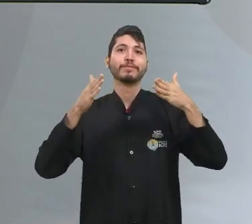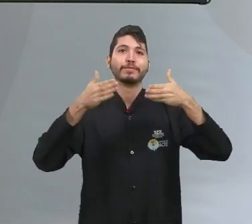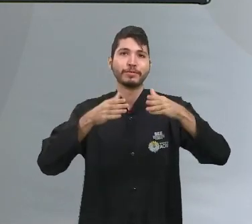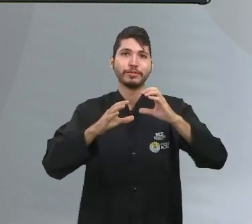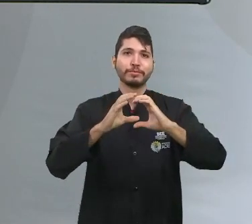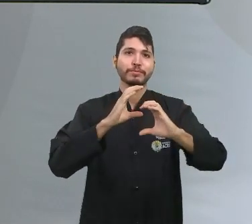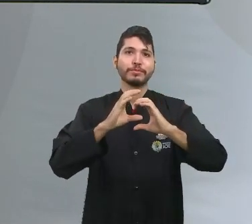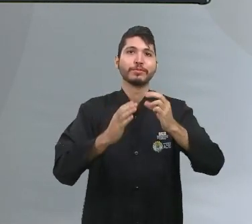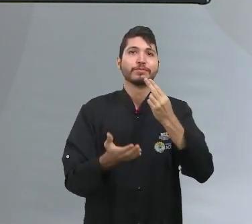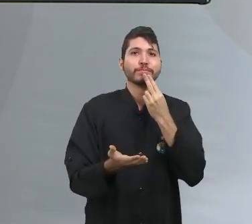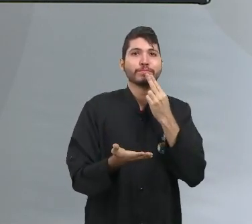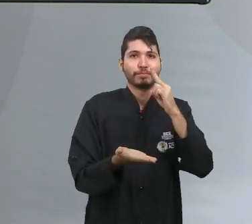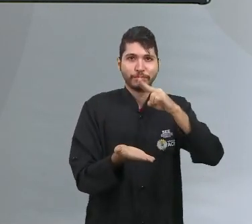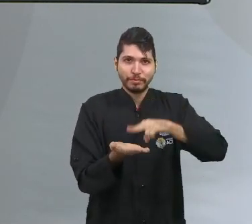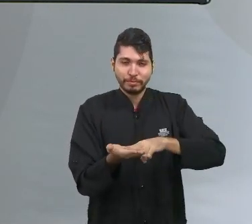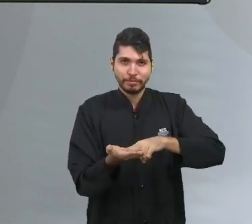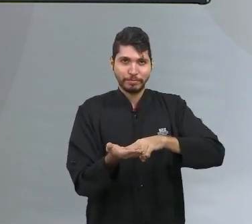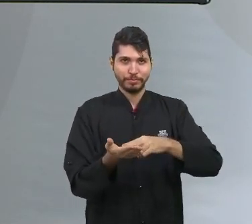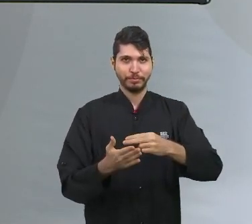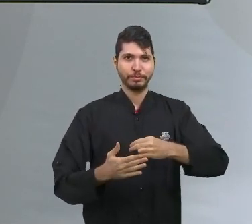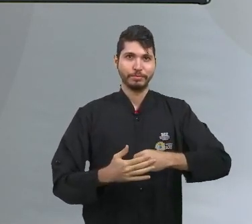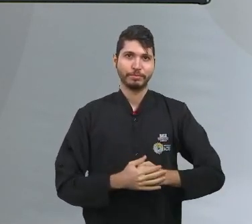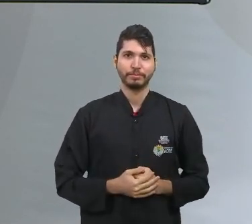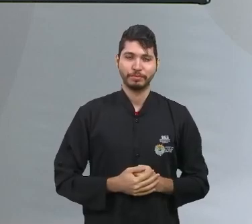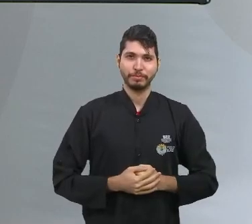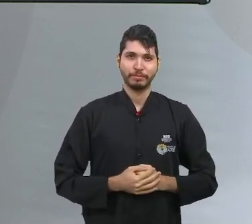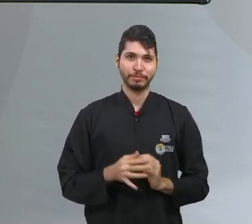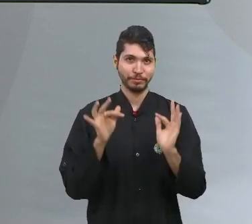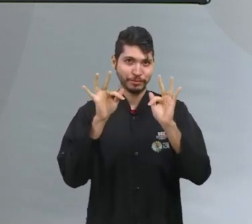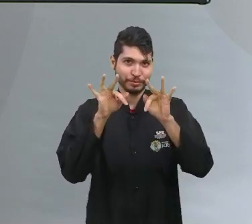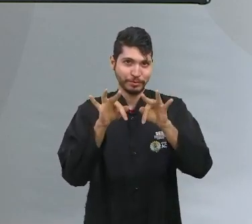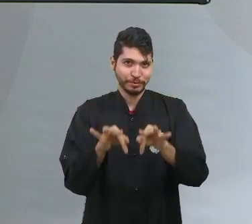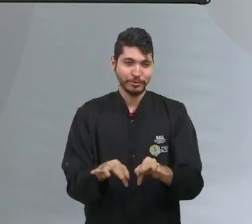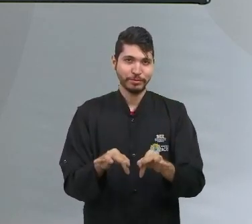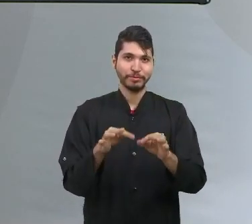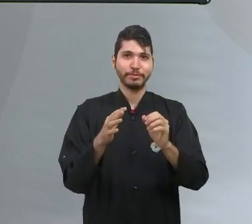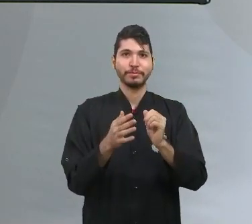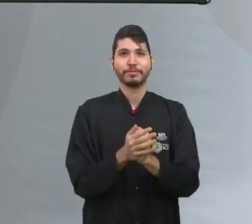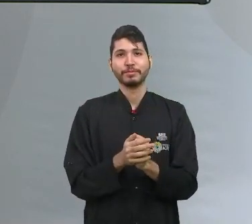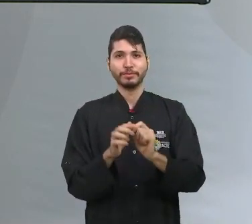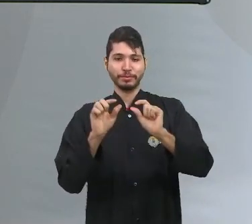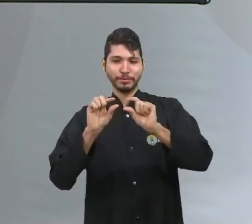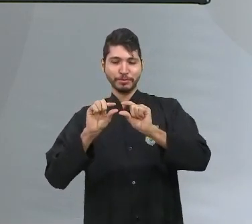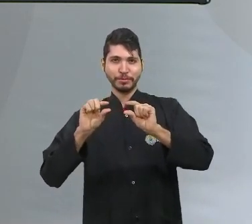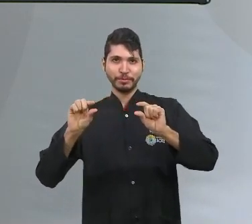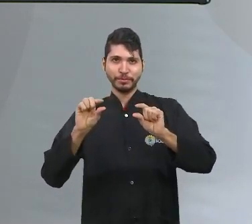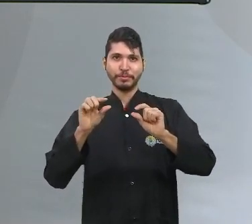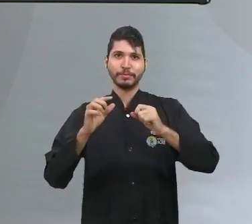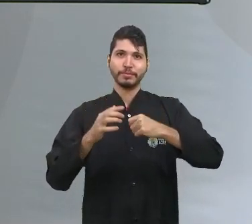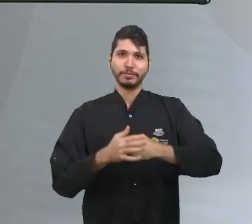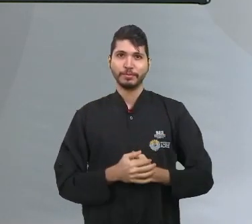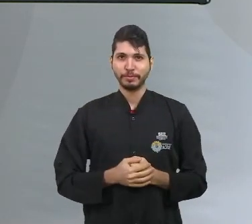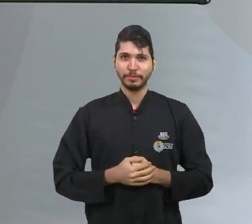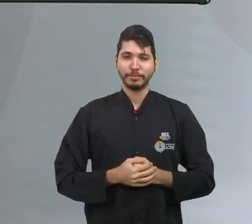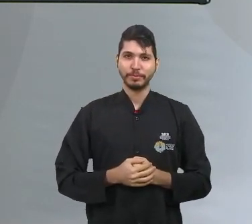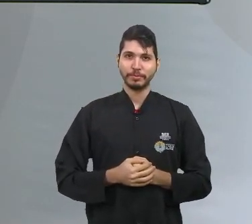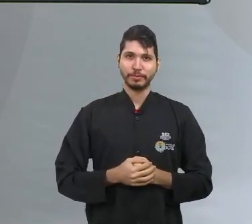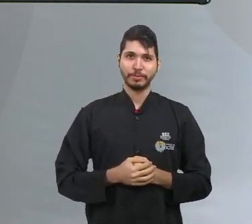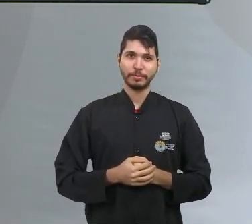cartas e como vai sendo colocado bem no finalzinho do enunciado, não deixa de ser uma produção